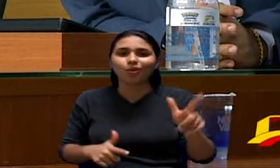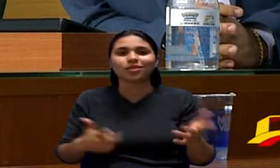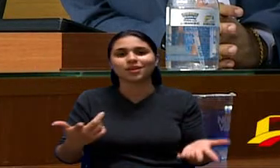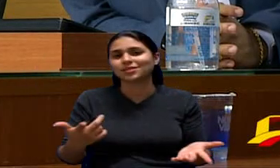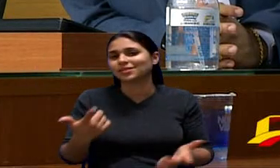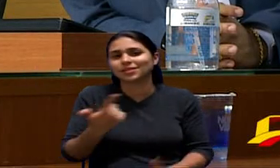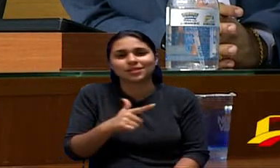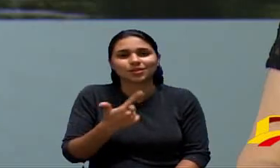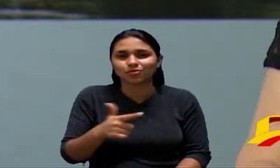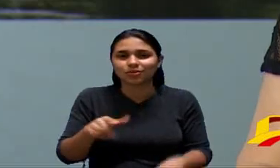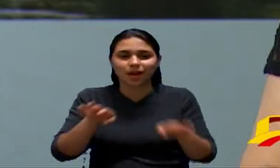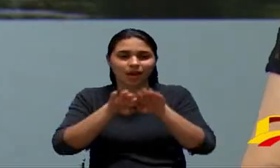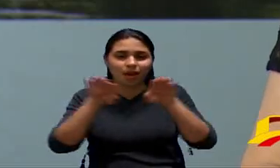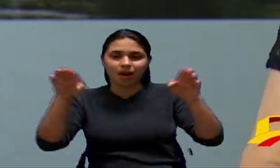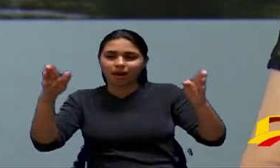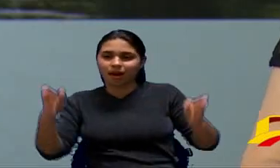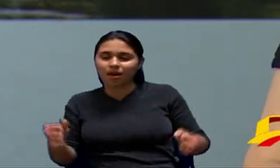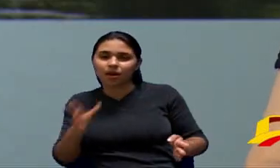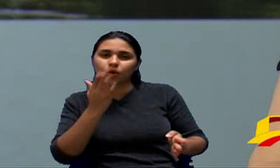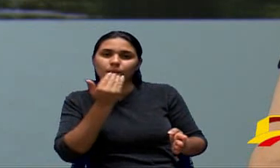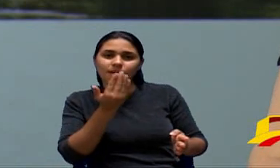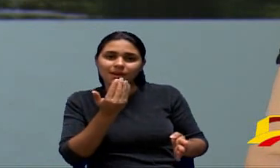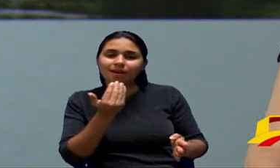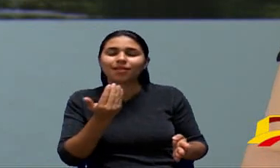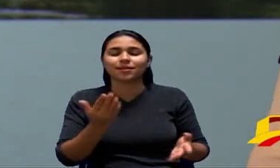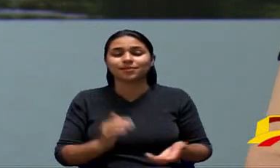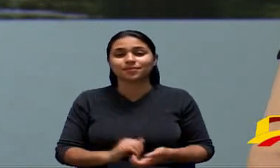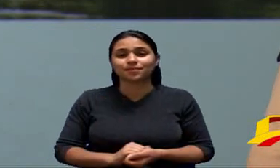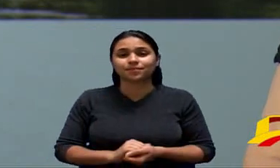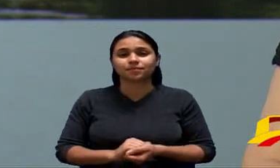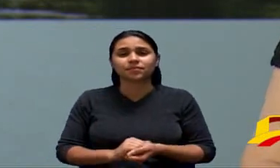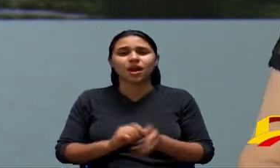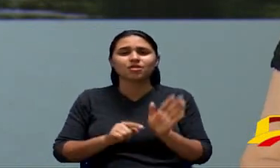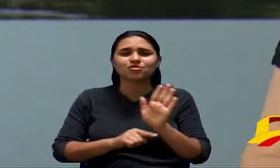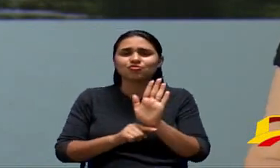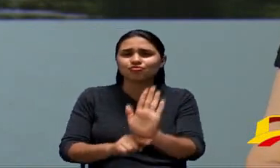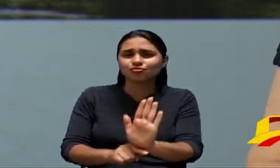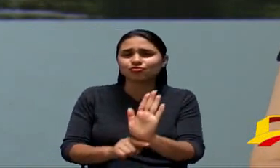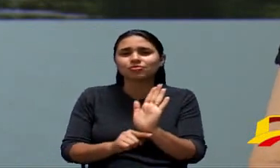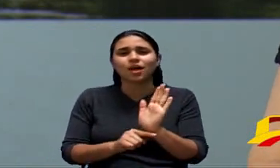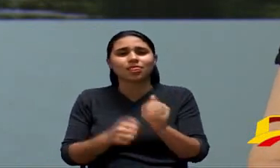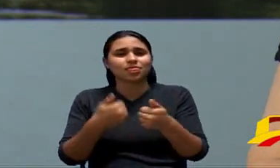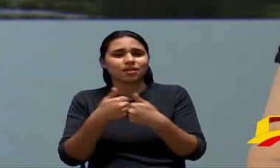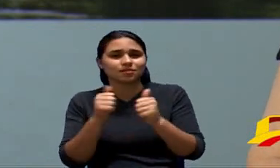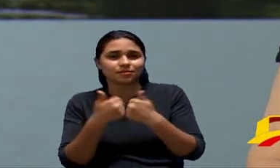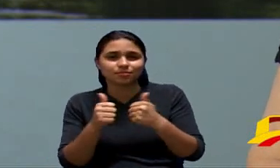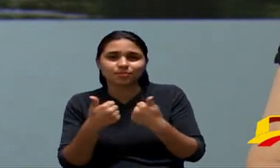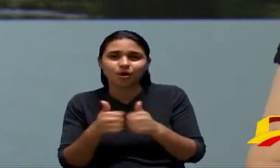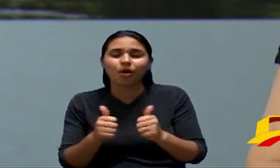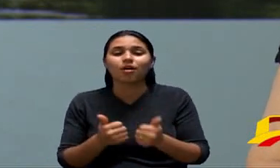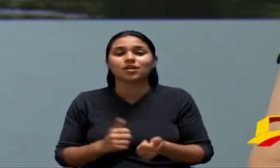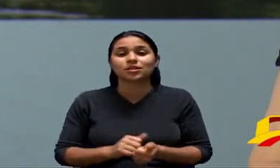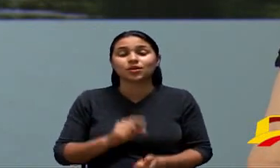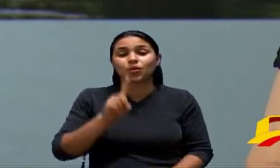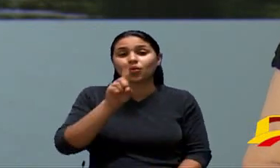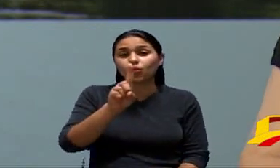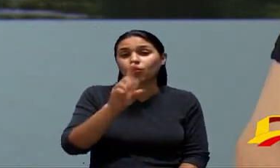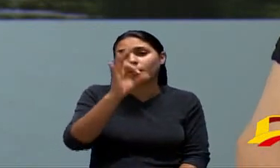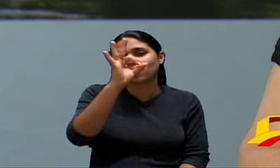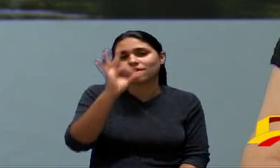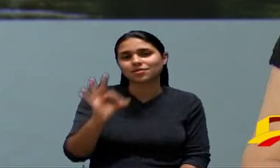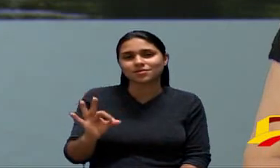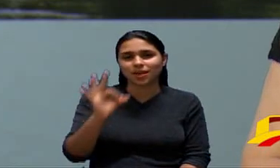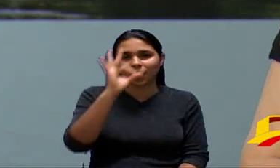básica o auxílio alimentação desconto do vale transporte de apenas 1% do piso